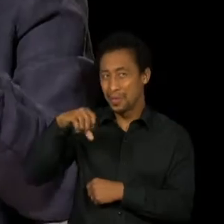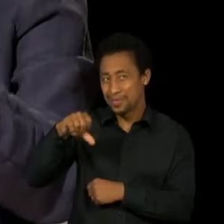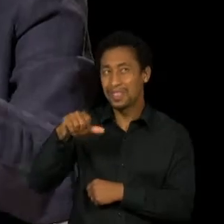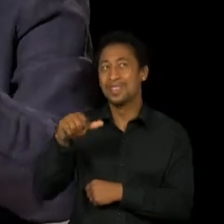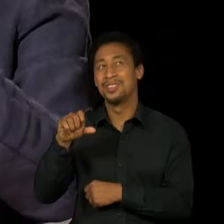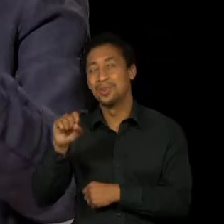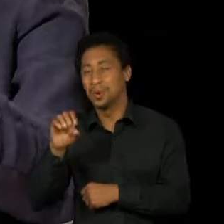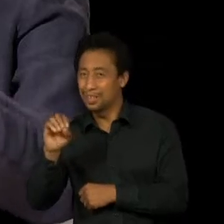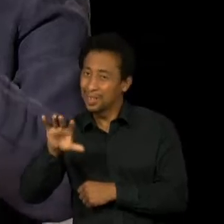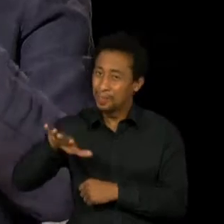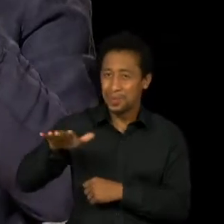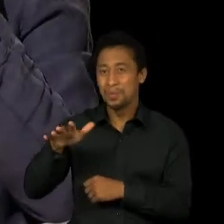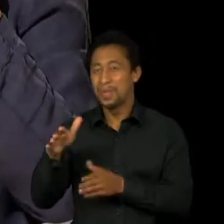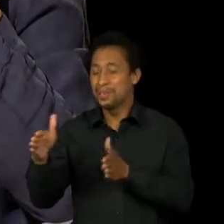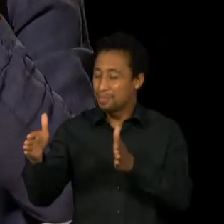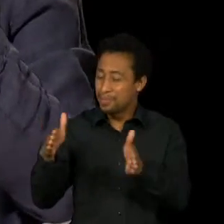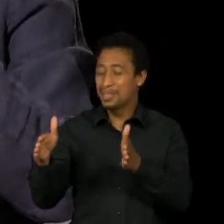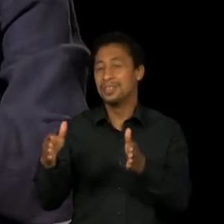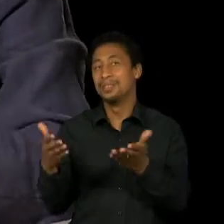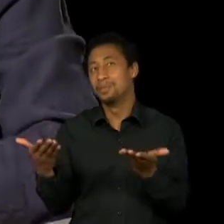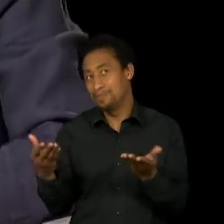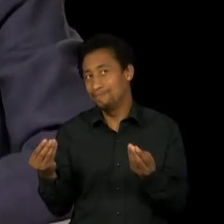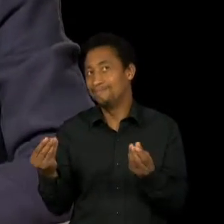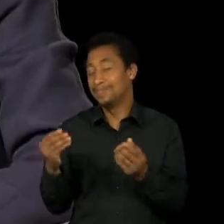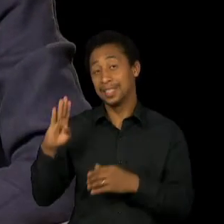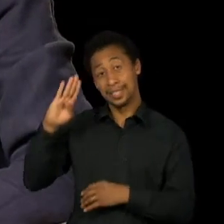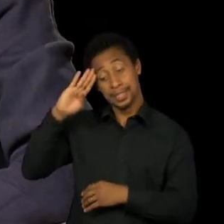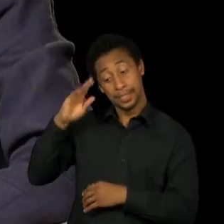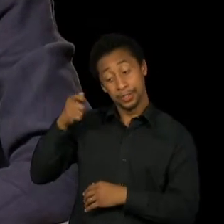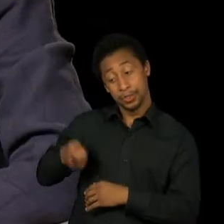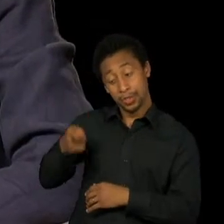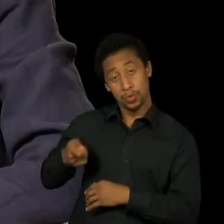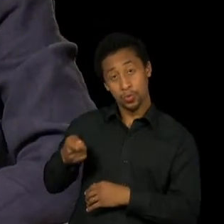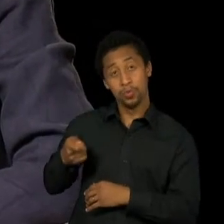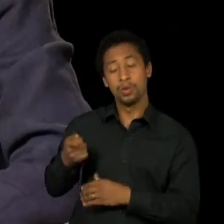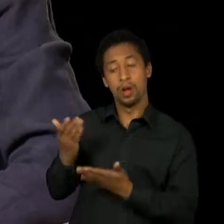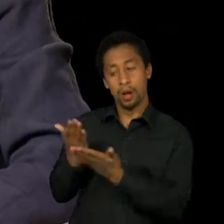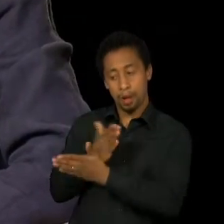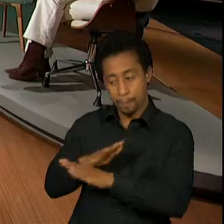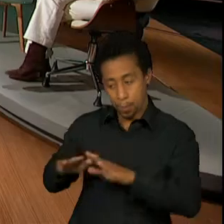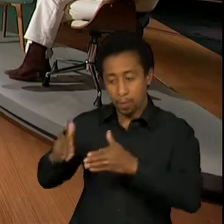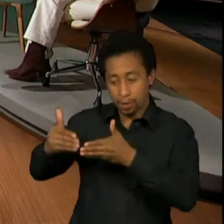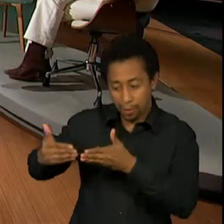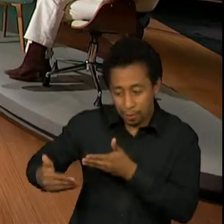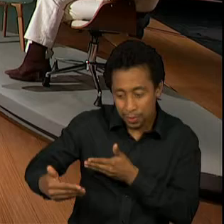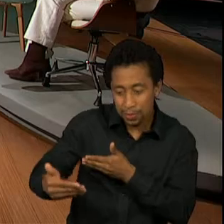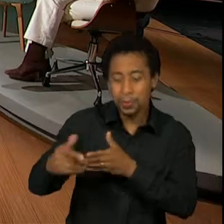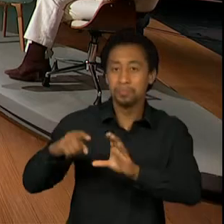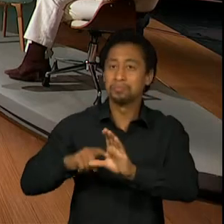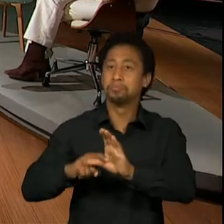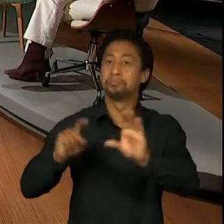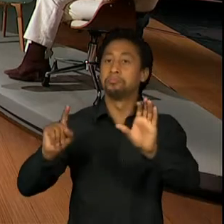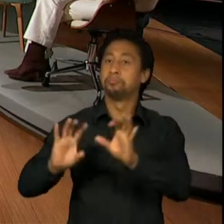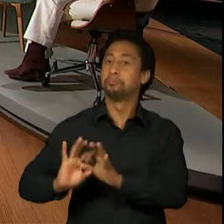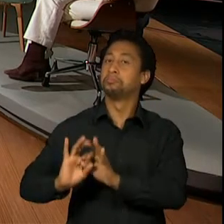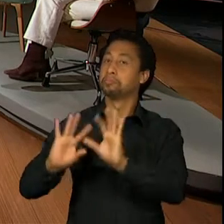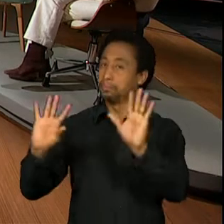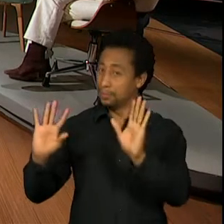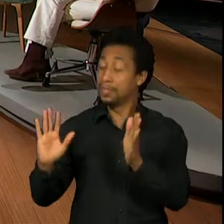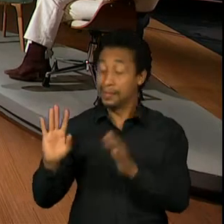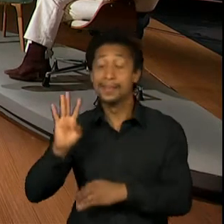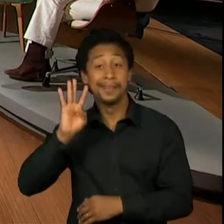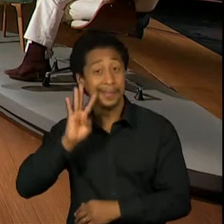estava saindo de todo o processo da ditadura. Foi muito legal. Mas a minha